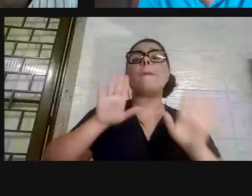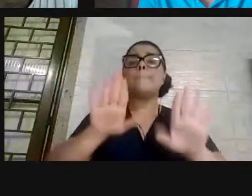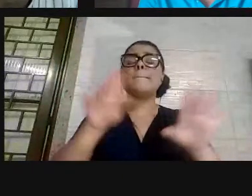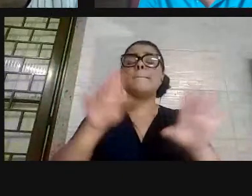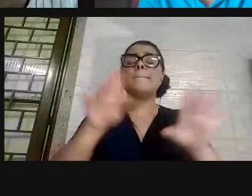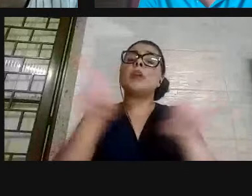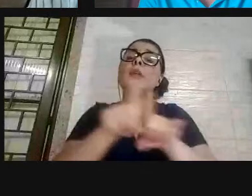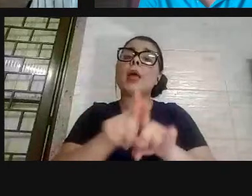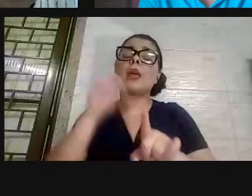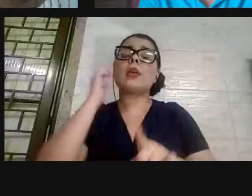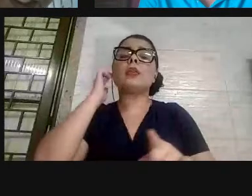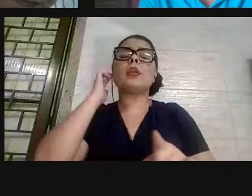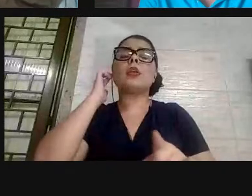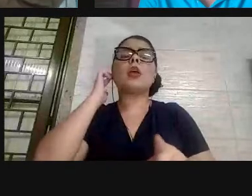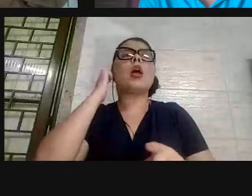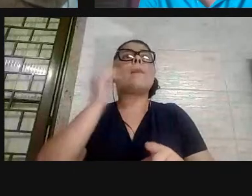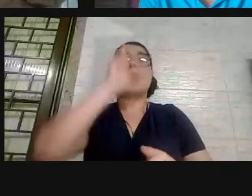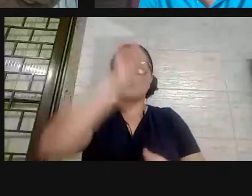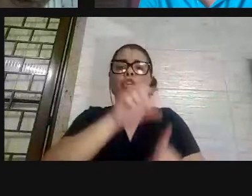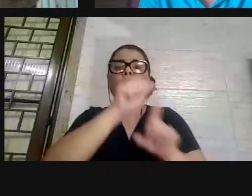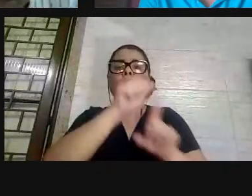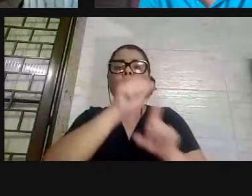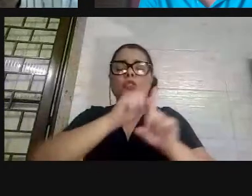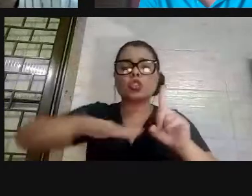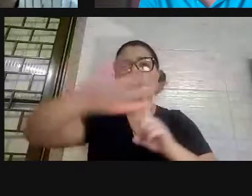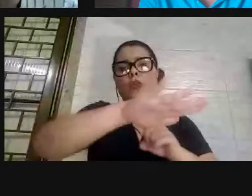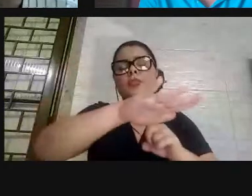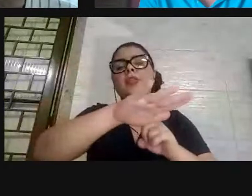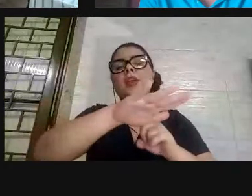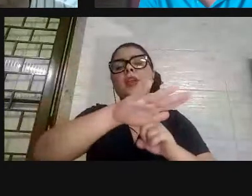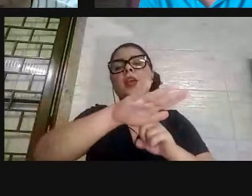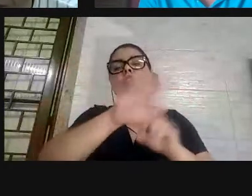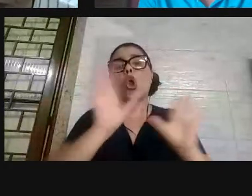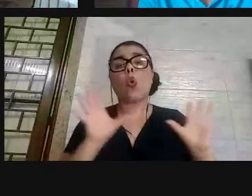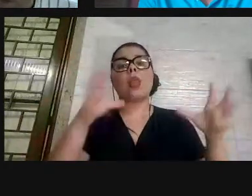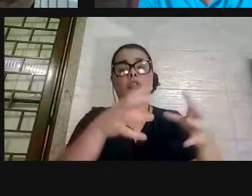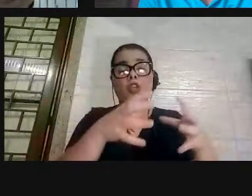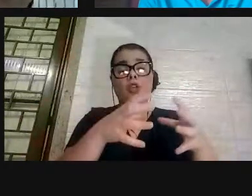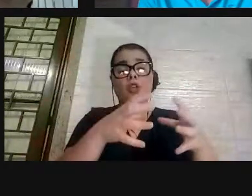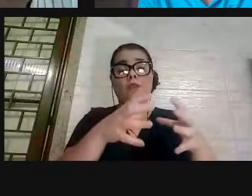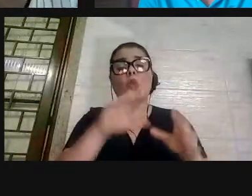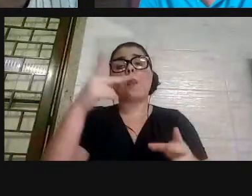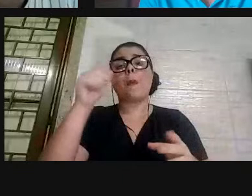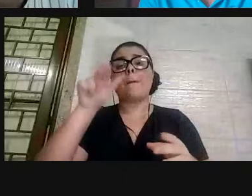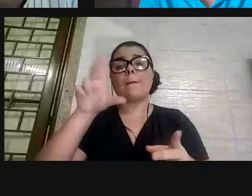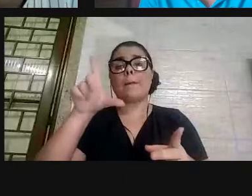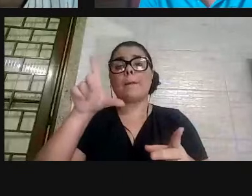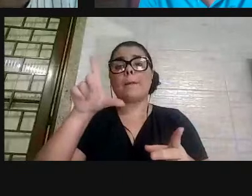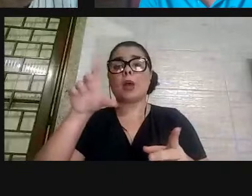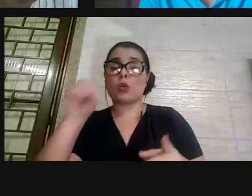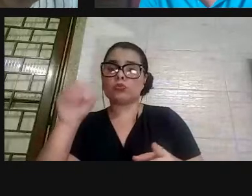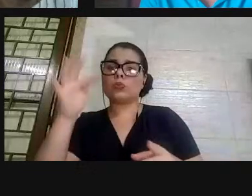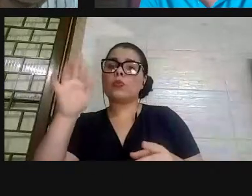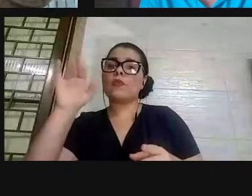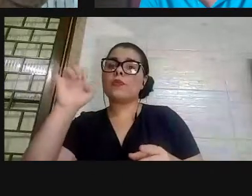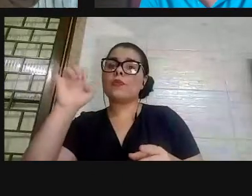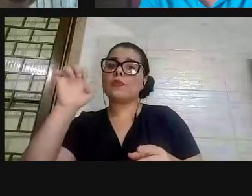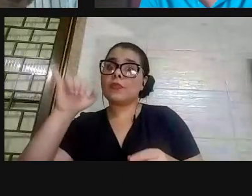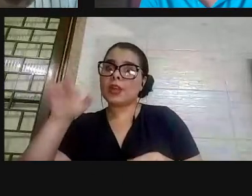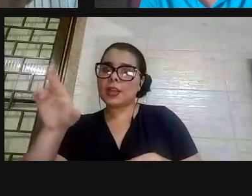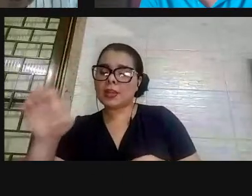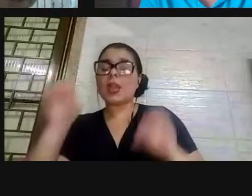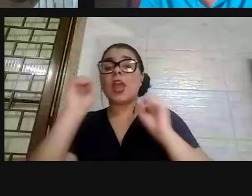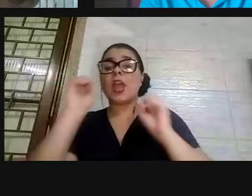direitos, mas também pelos direitos sociais, pelos direitos coletivos. Como diz Paulo Freire, educação é ato político, e isso é